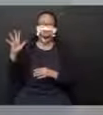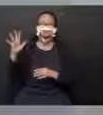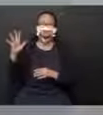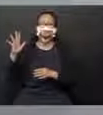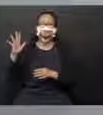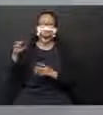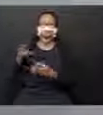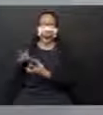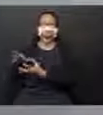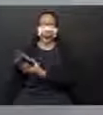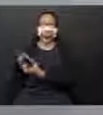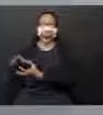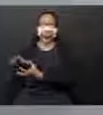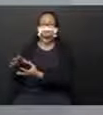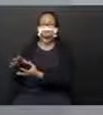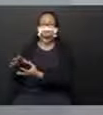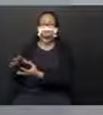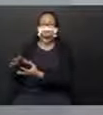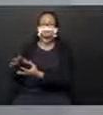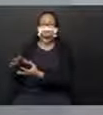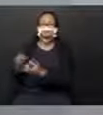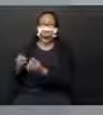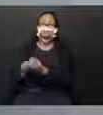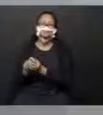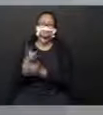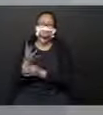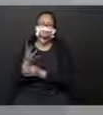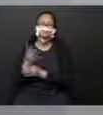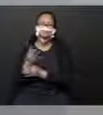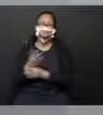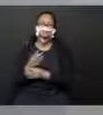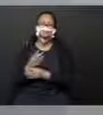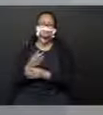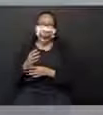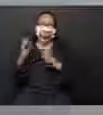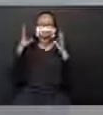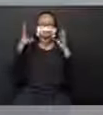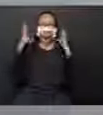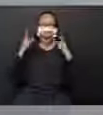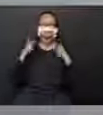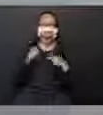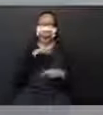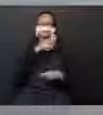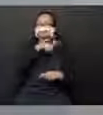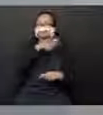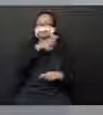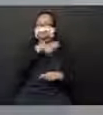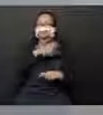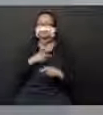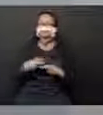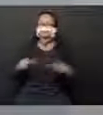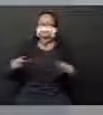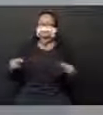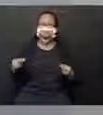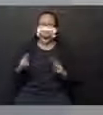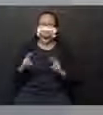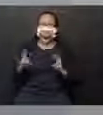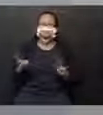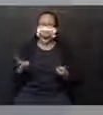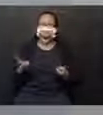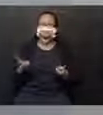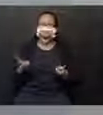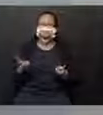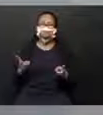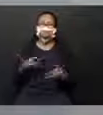E nessas sombras, aparecem vários objetos, animais, coisas diferentes. O que vocês vão fazer?